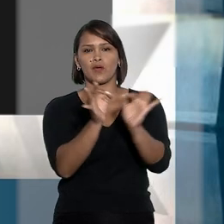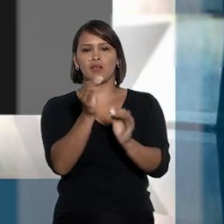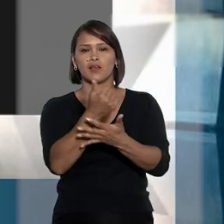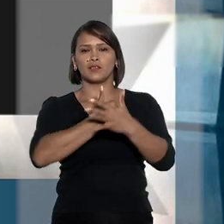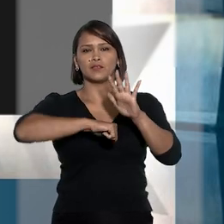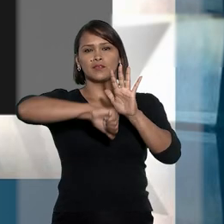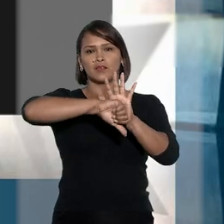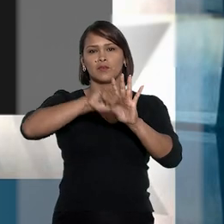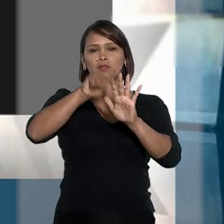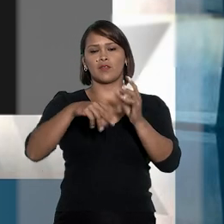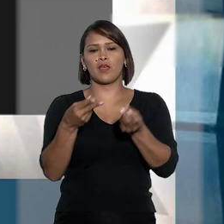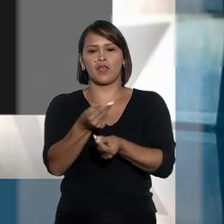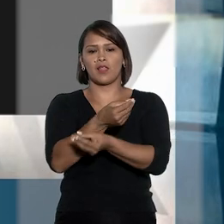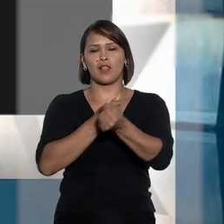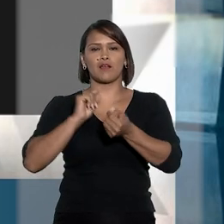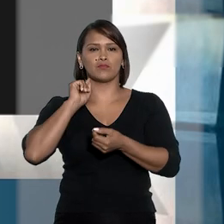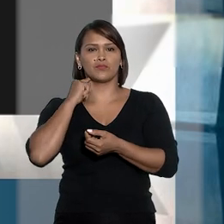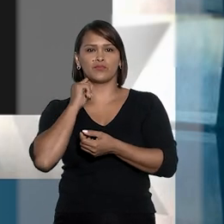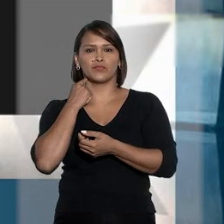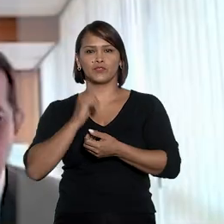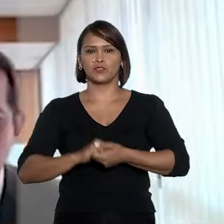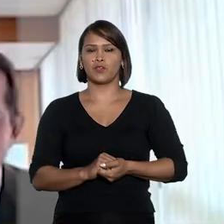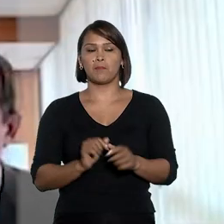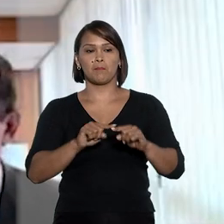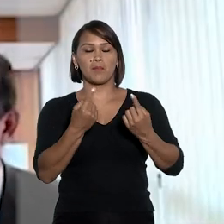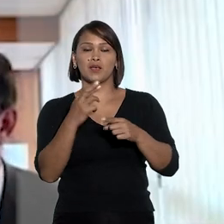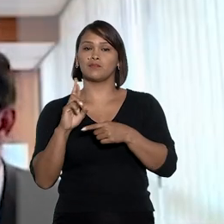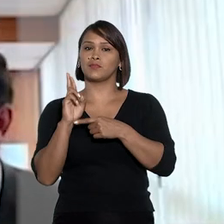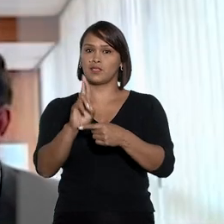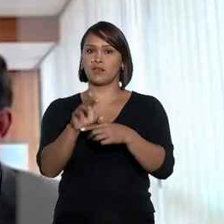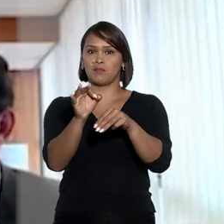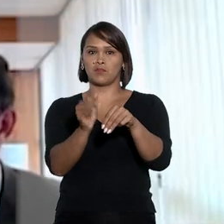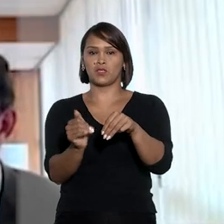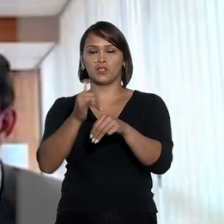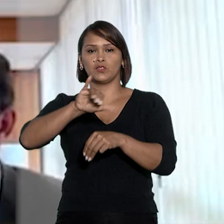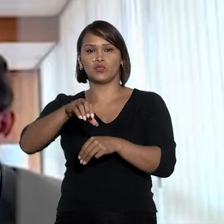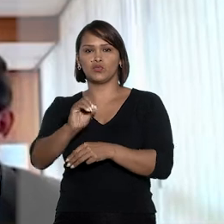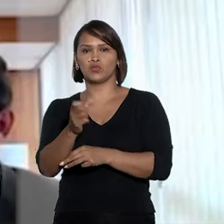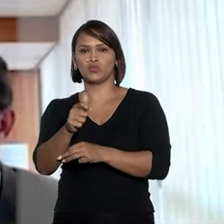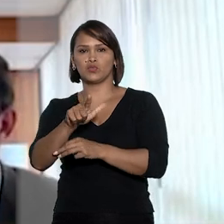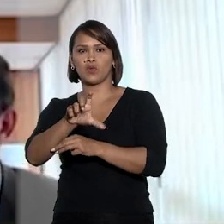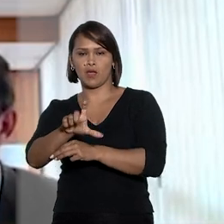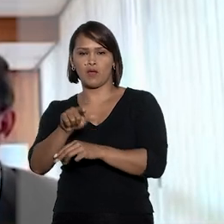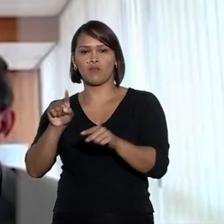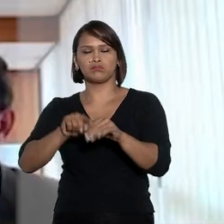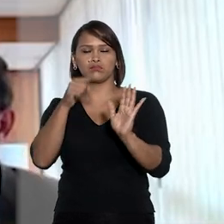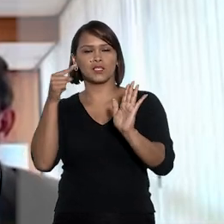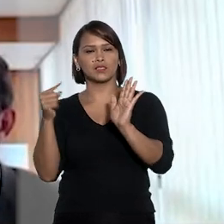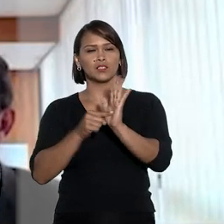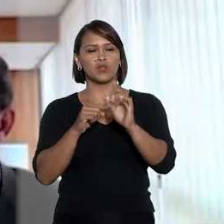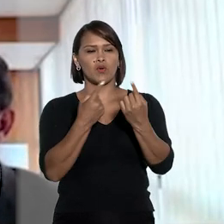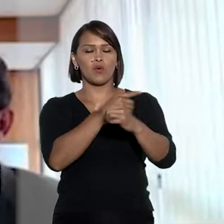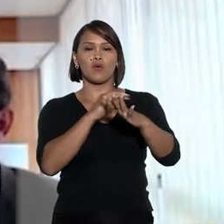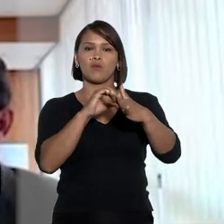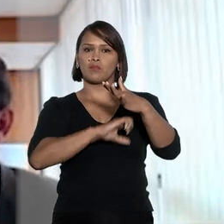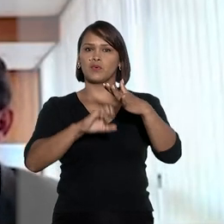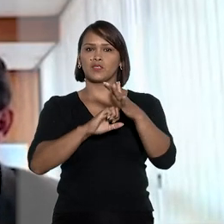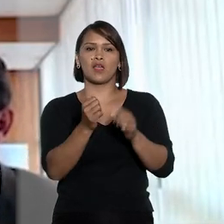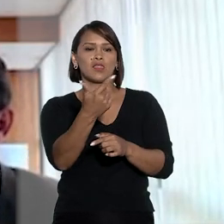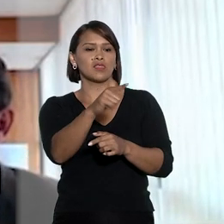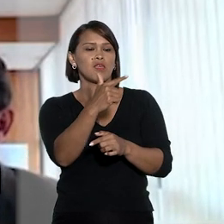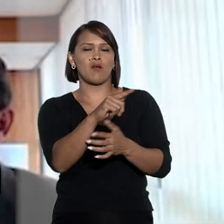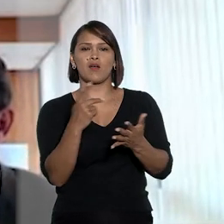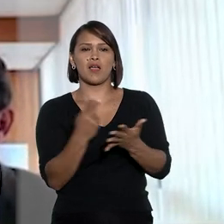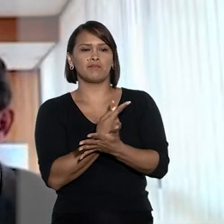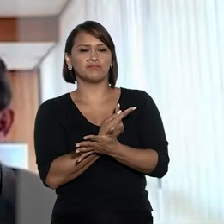organização criminosa e lavagem de dinheiro. Mas, para o relator, ministro Joel Ilan Paciornik, a denúncia contra o empresário